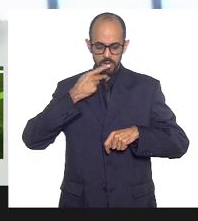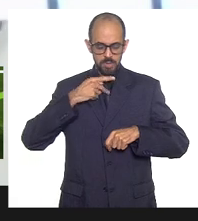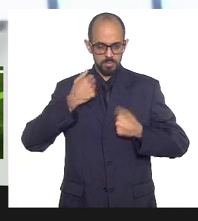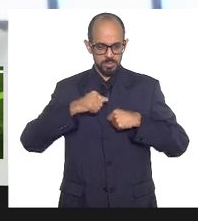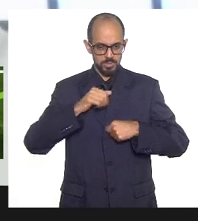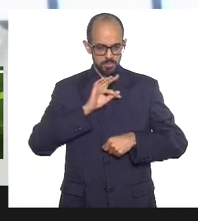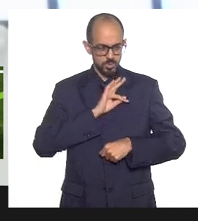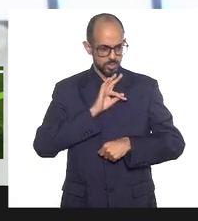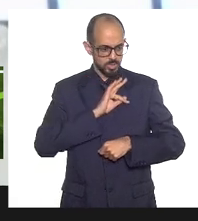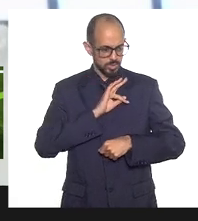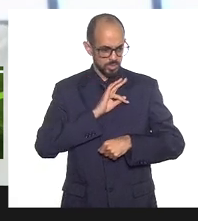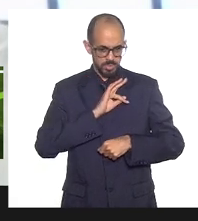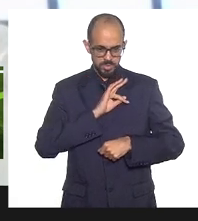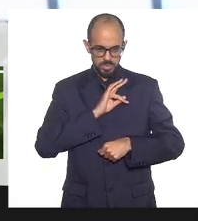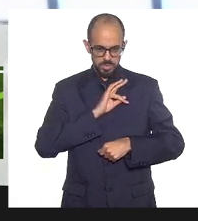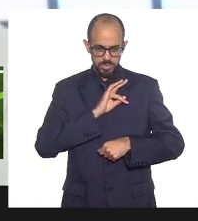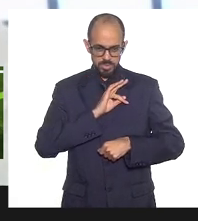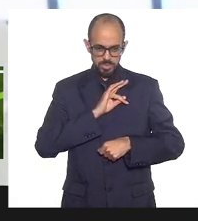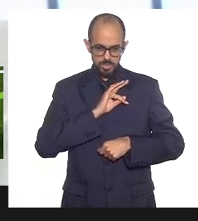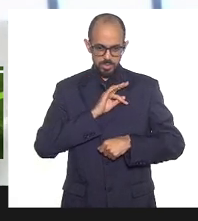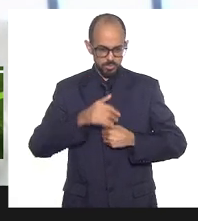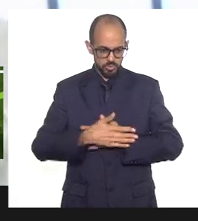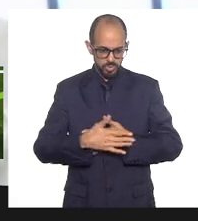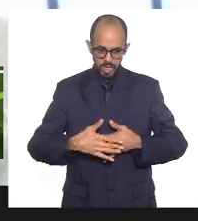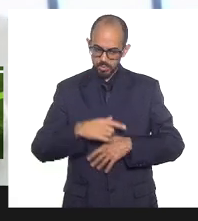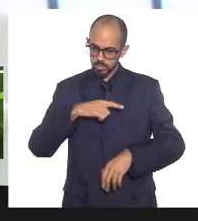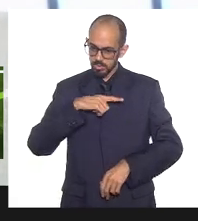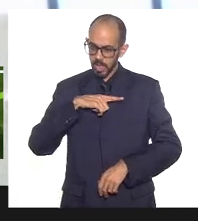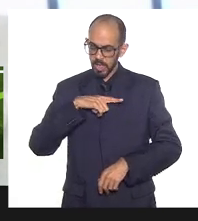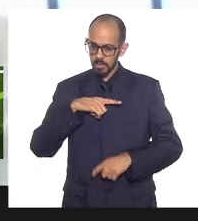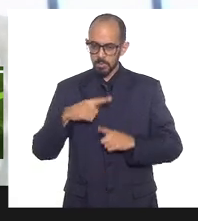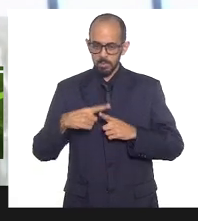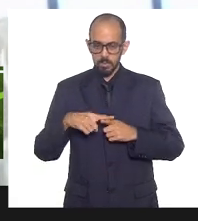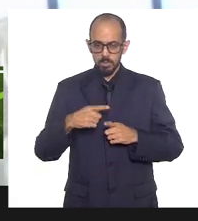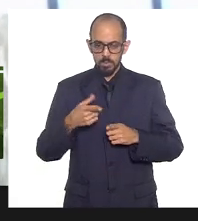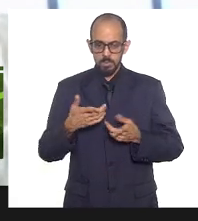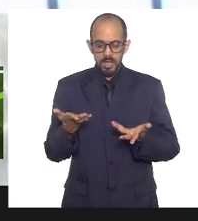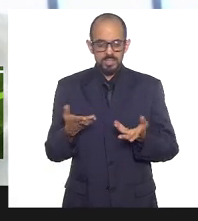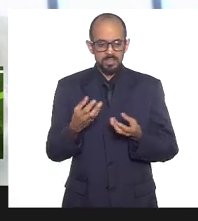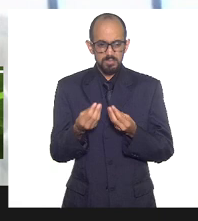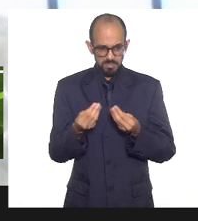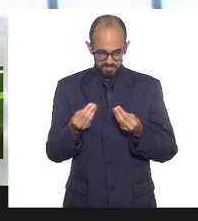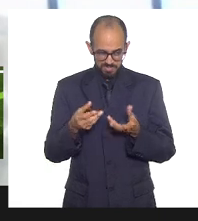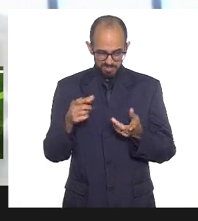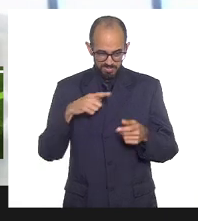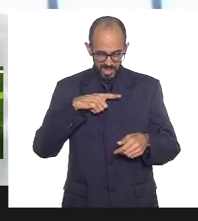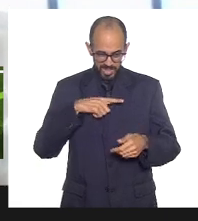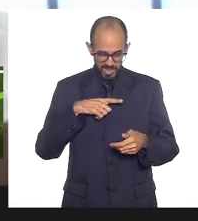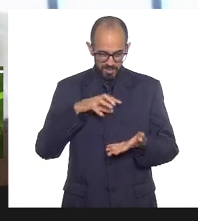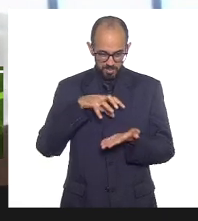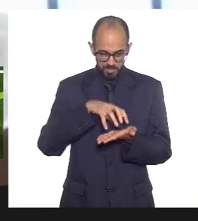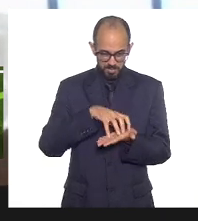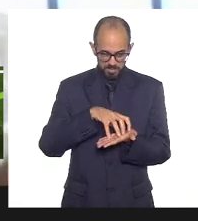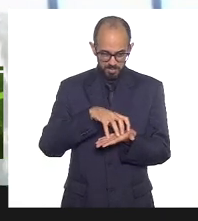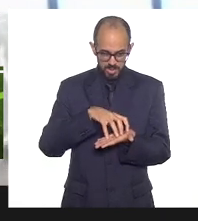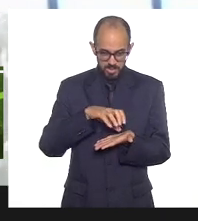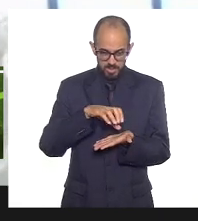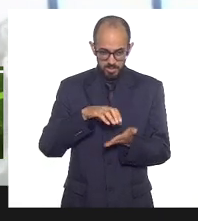para o centro, mas nós precisamos de realmente um programa que